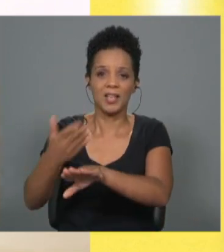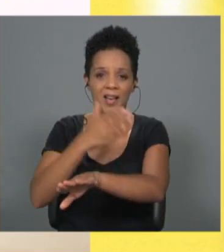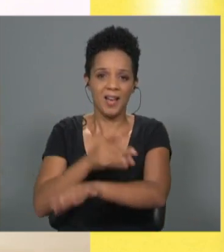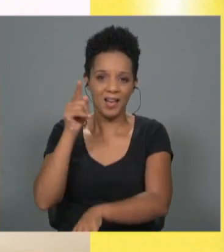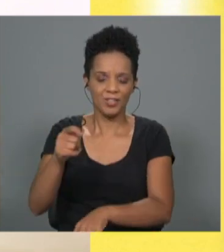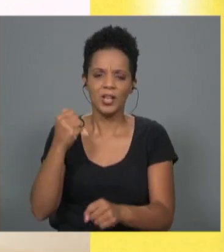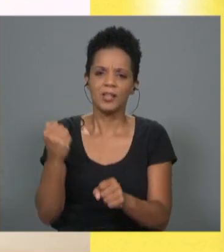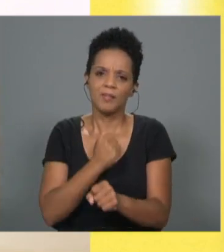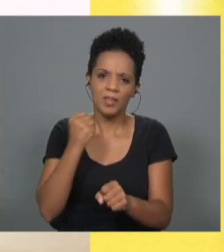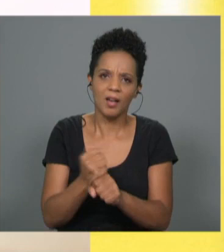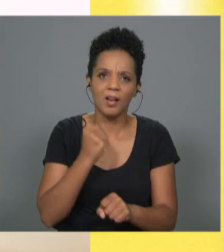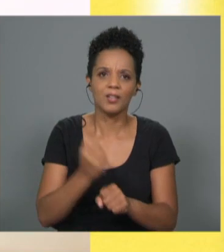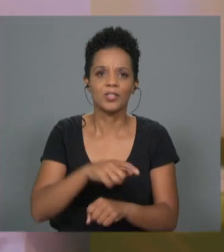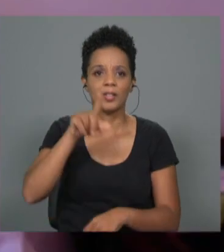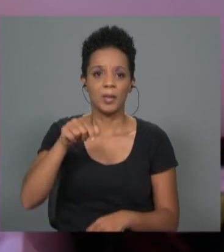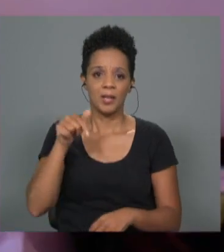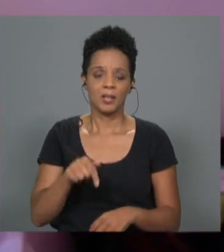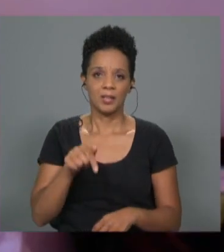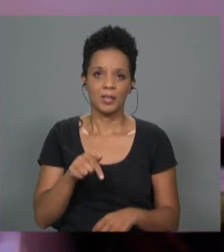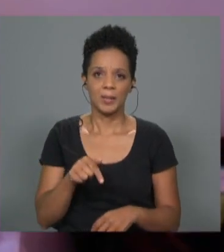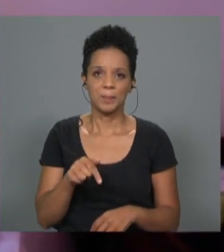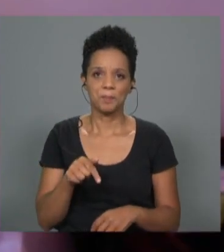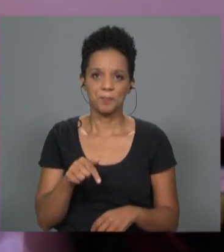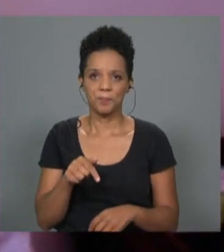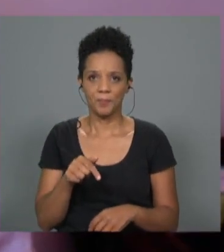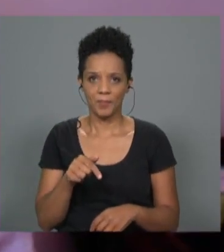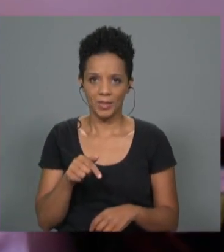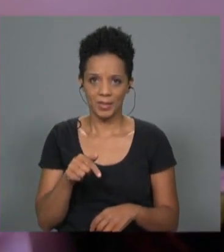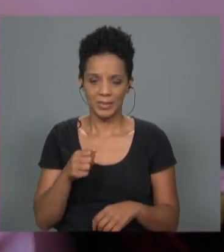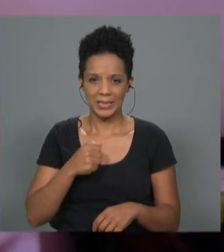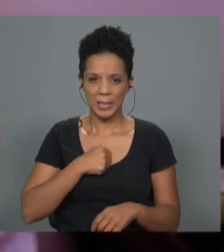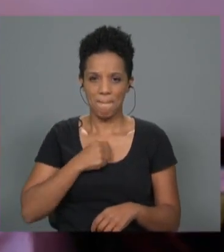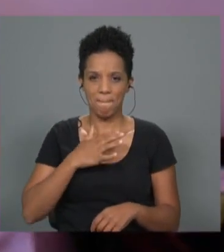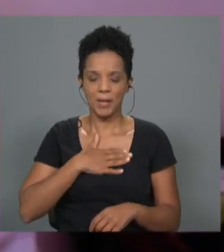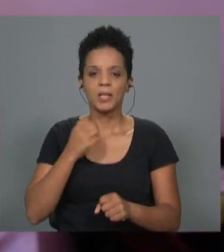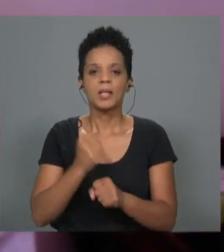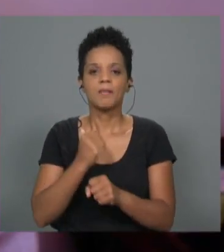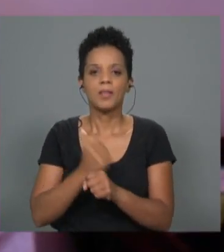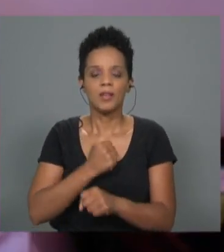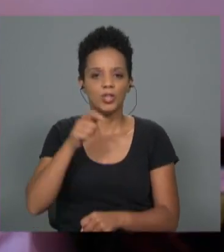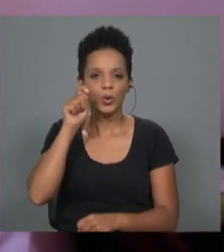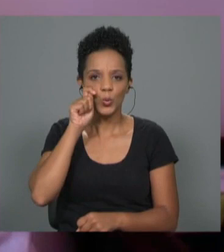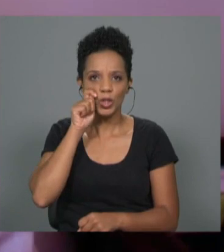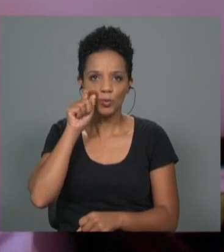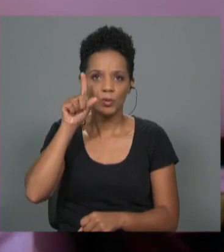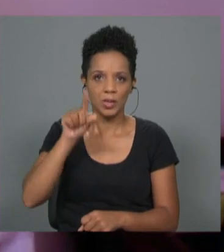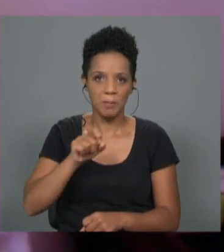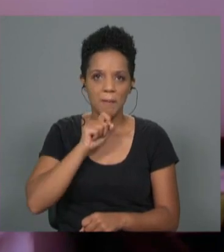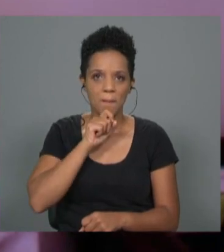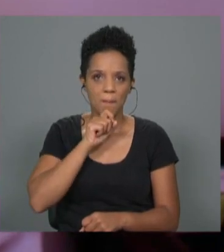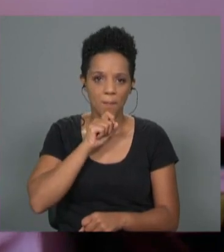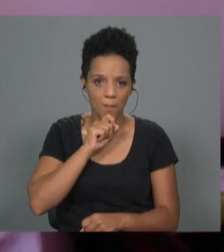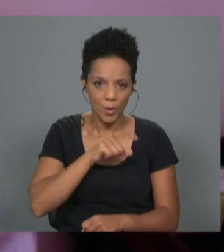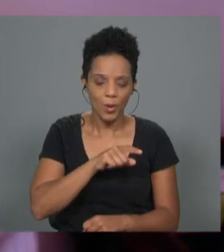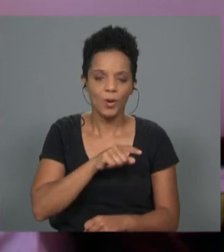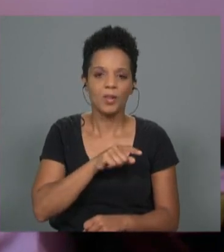as atividades e aí é que entra a parte em que as empresas de atividades turísticas podem também entrar